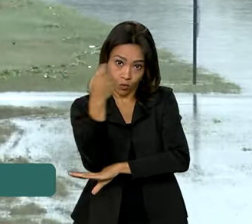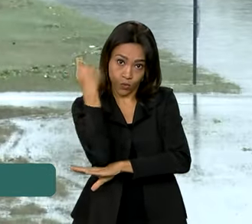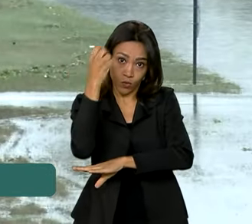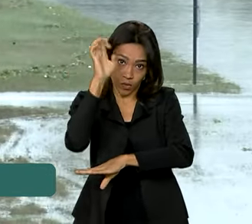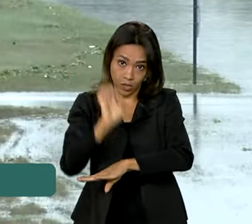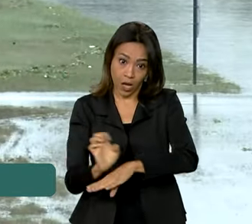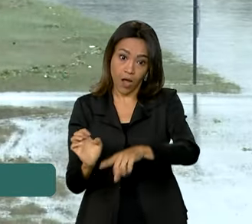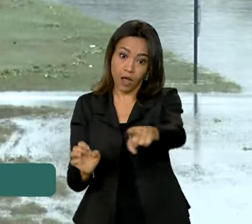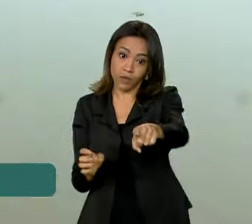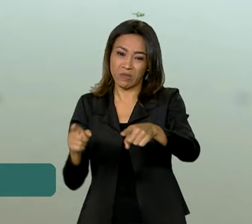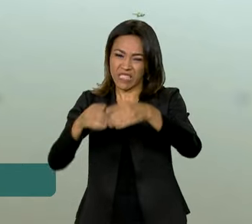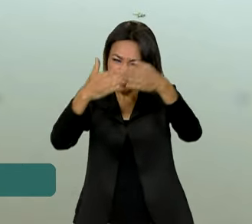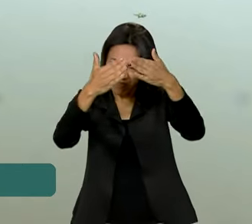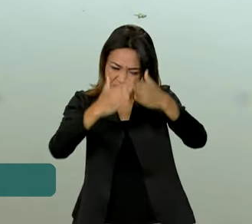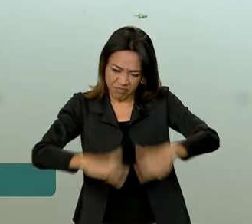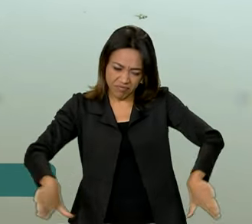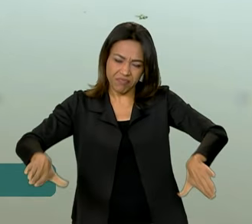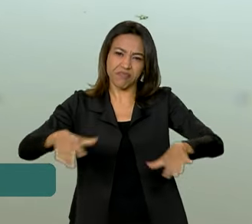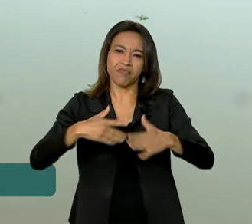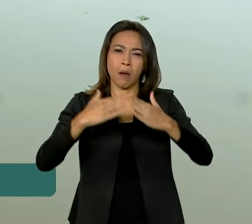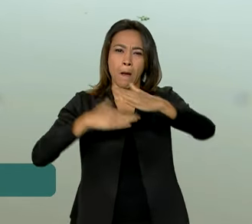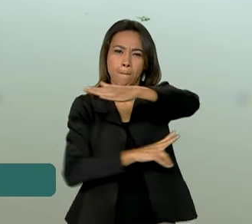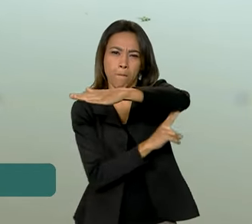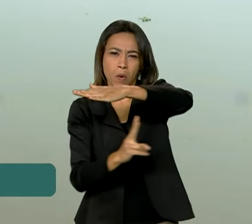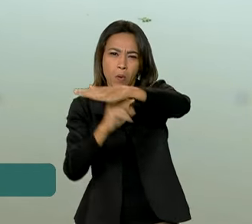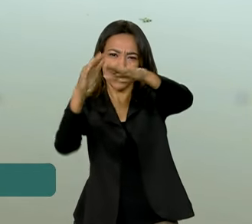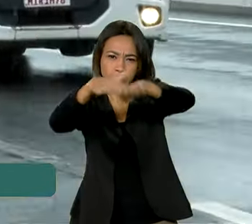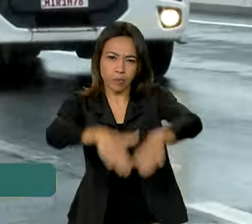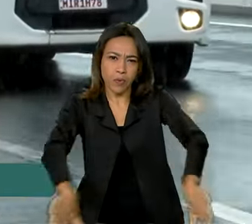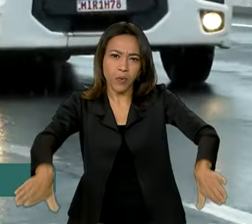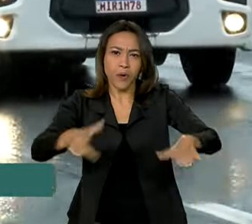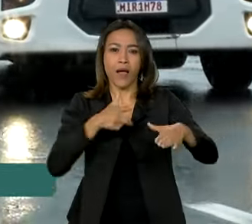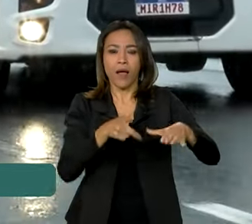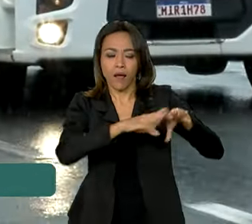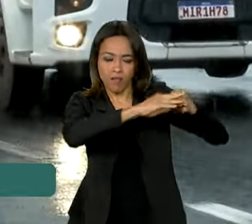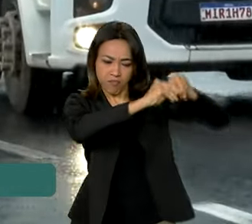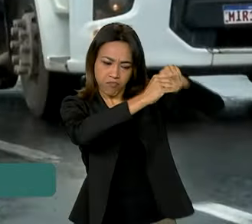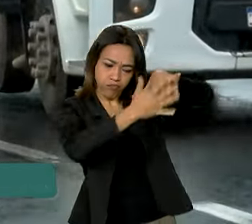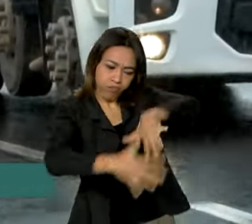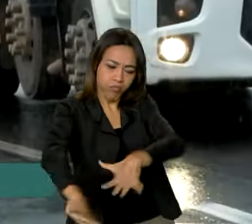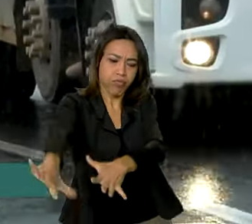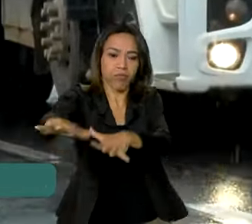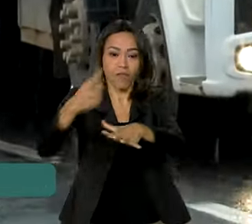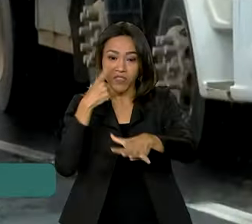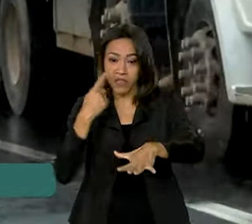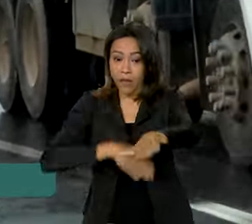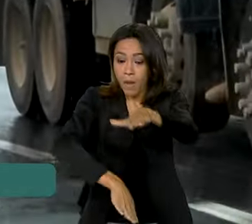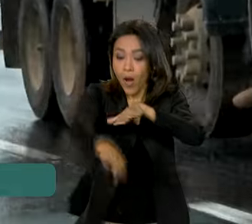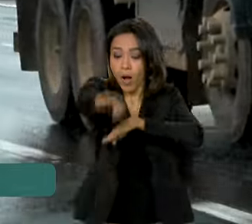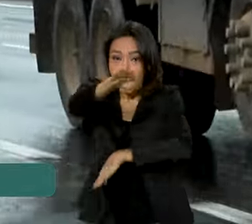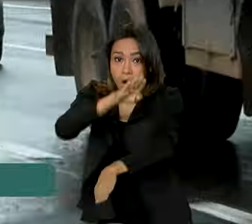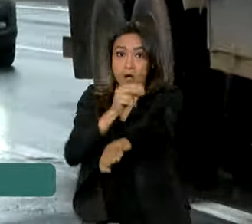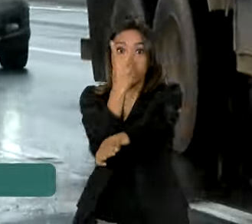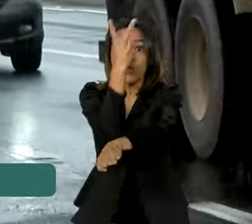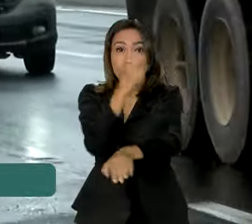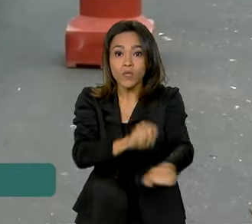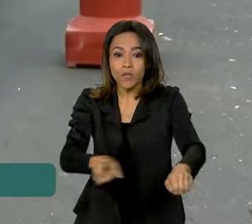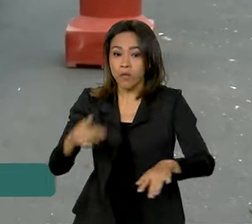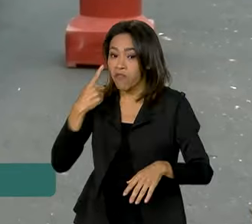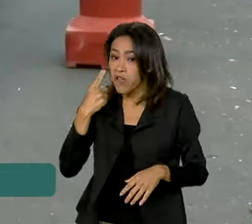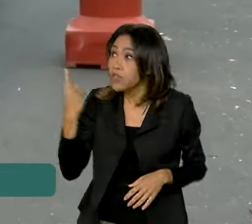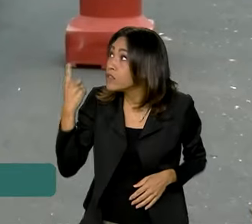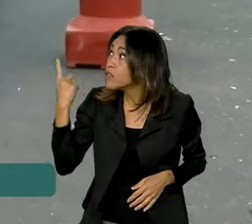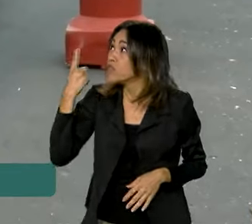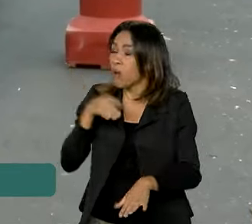destruíram estradas e causaram deslizamentos. O que se vê nas rodovias há mais de duas semanas é isso,